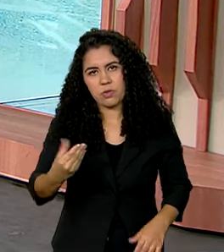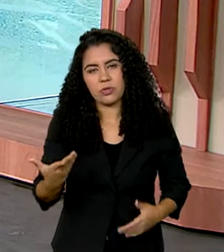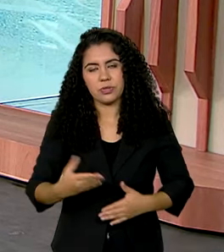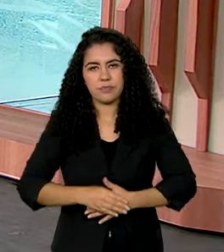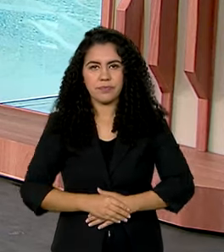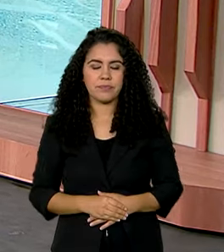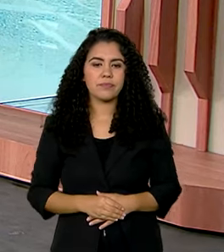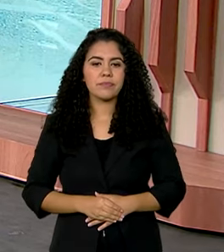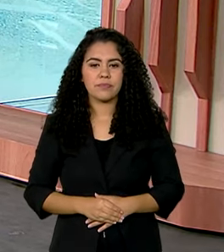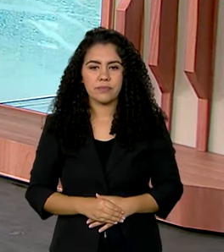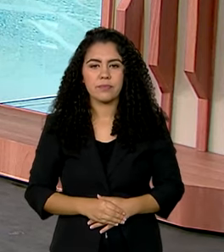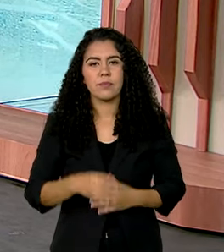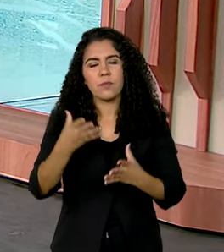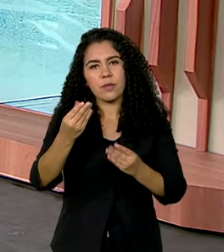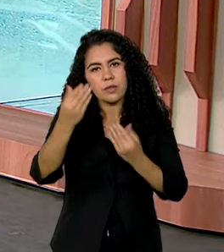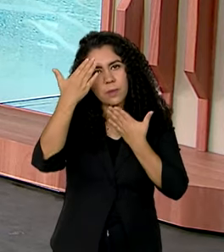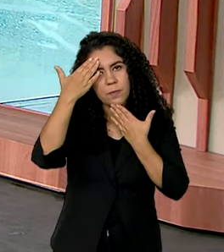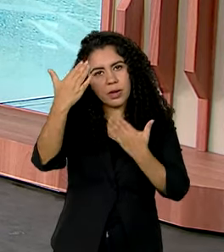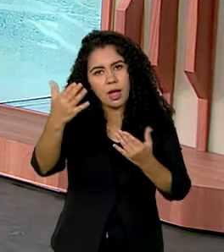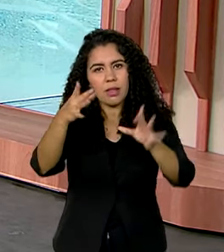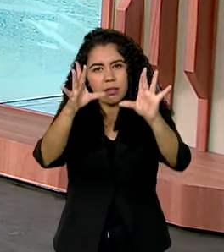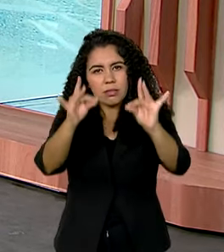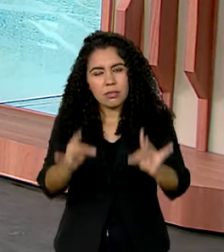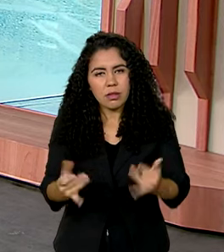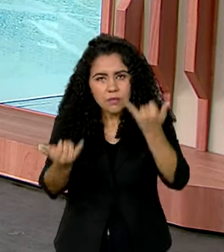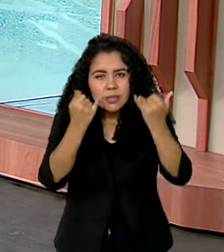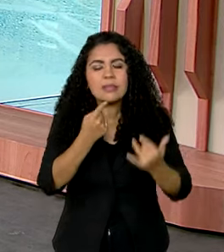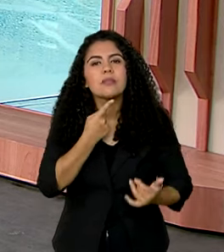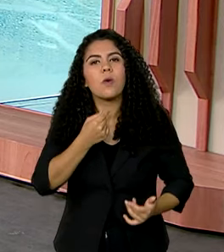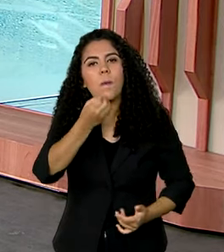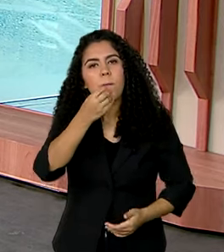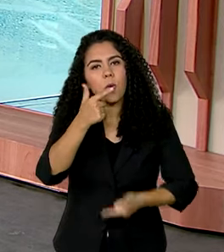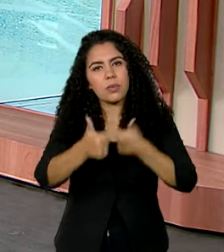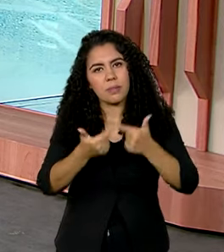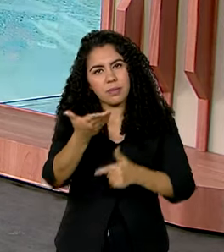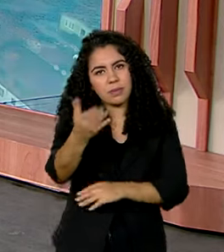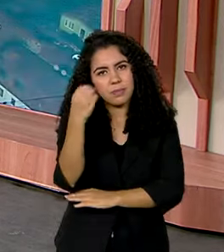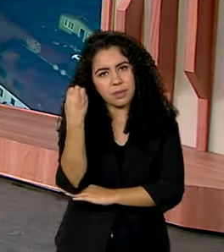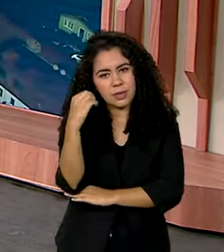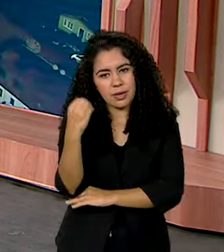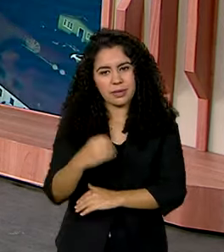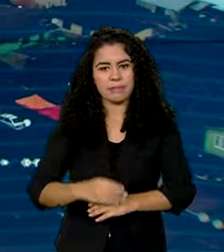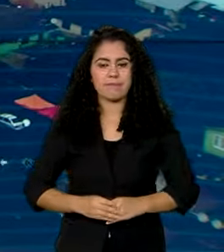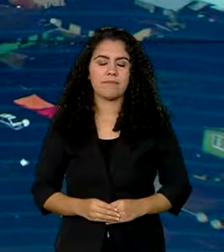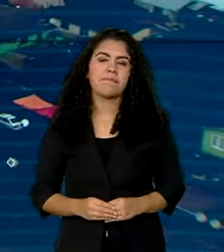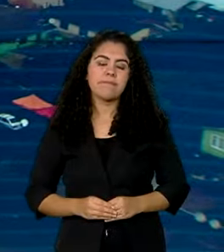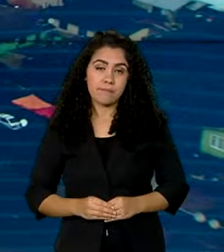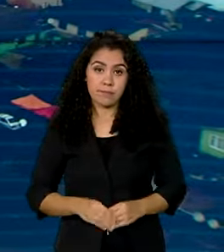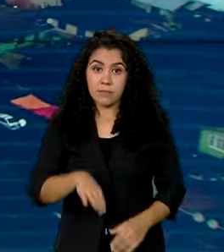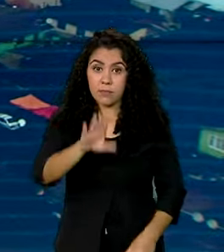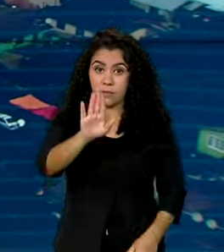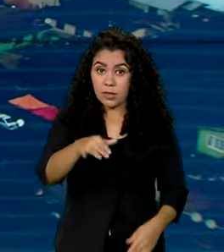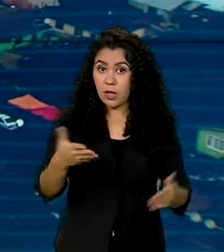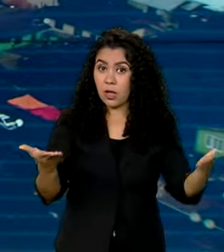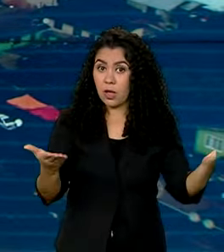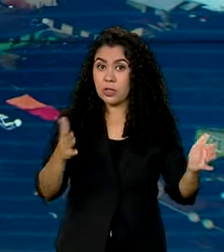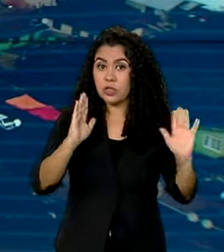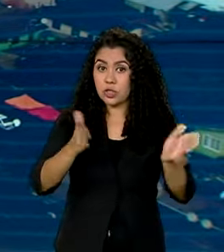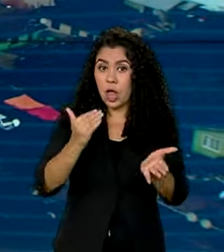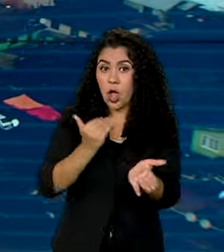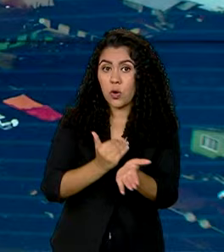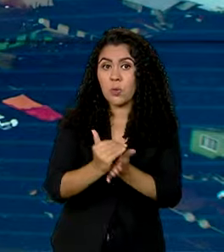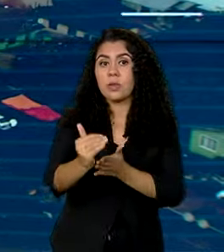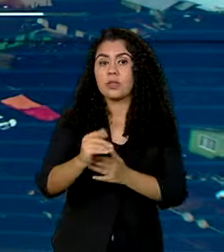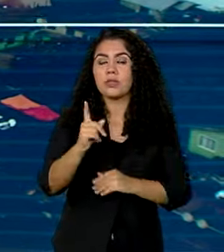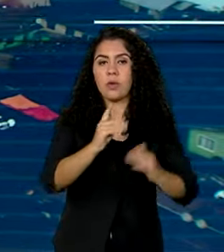Ok, Pablo, obrigada pelas informações. Bom trabalho para você aí em Porto Alegre. E olha, começou a ser pago o